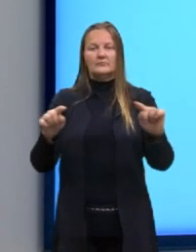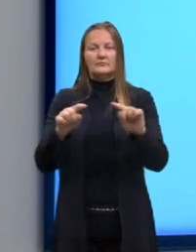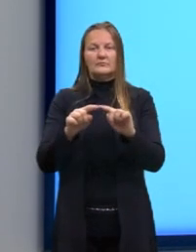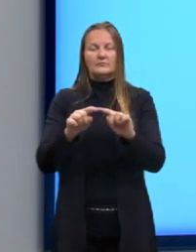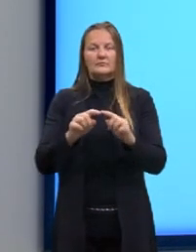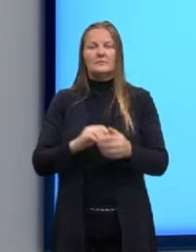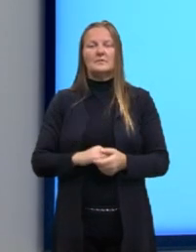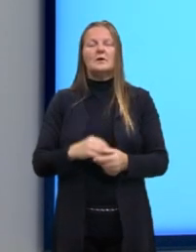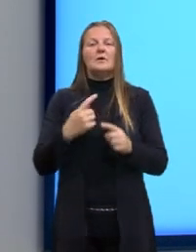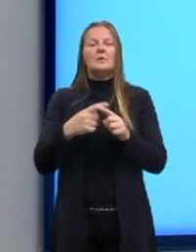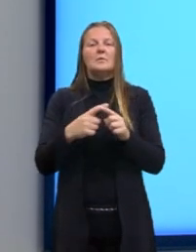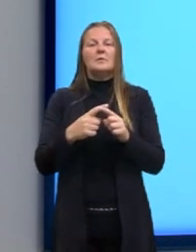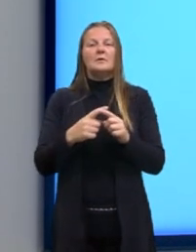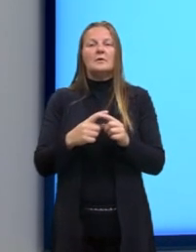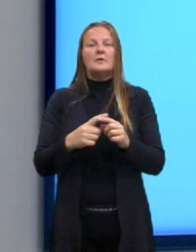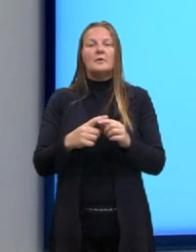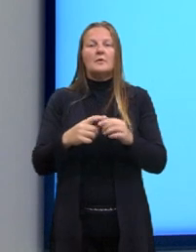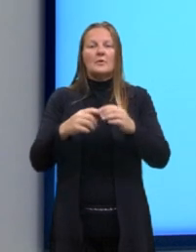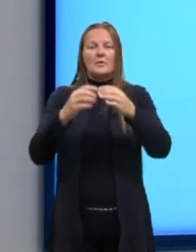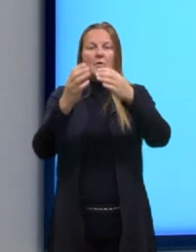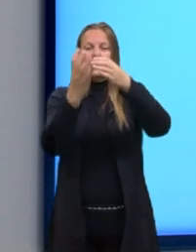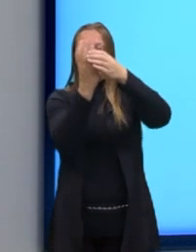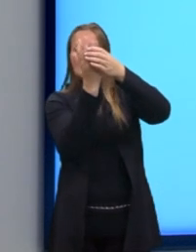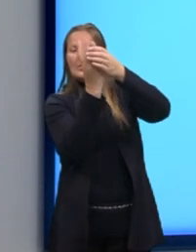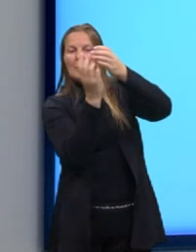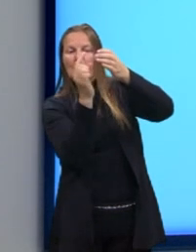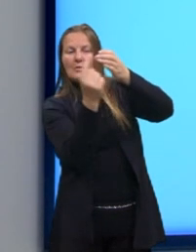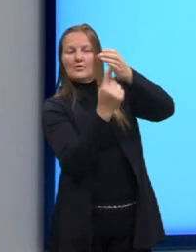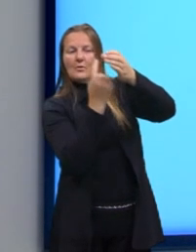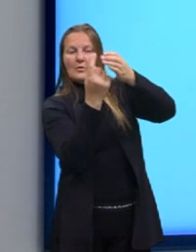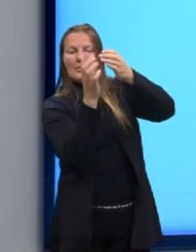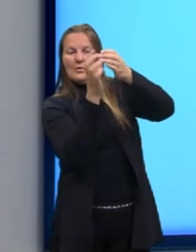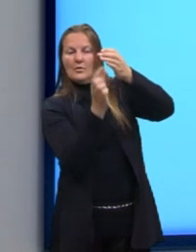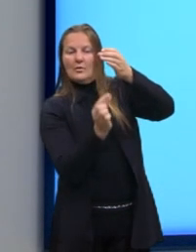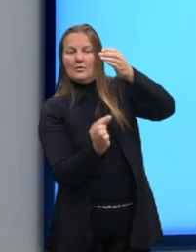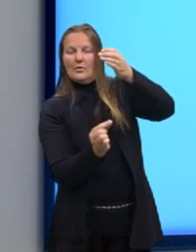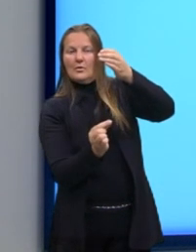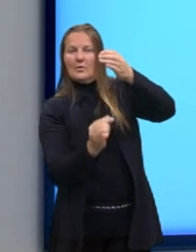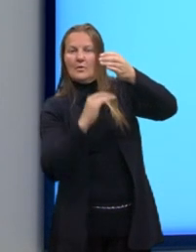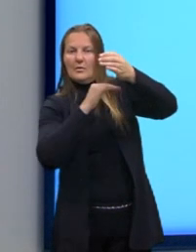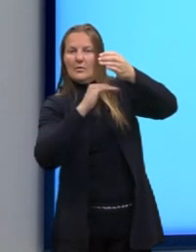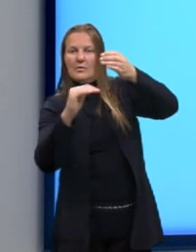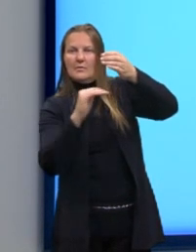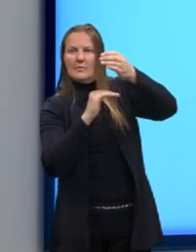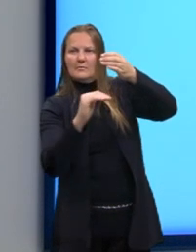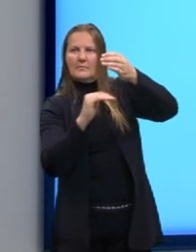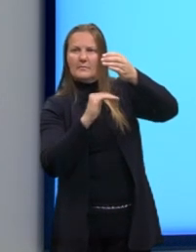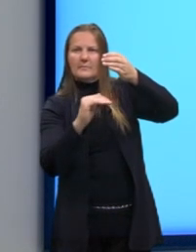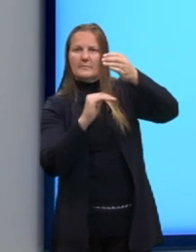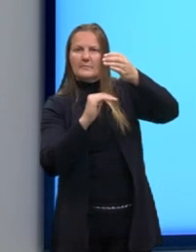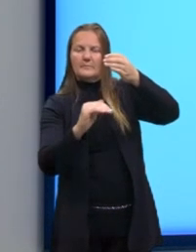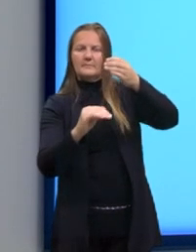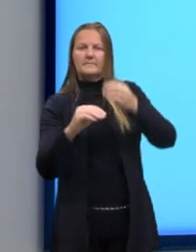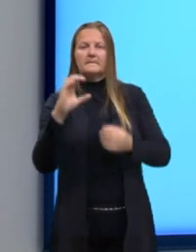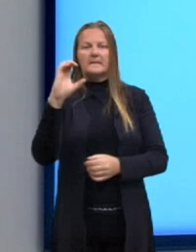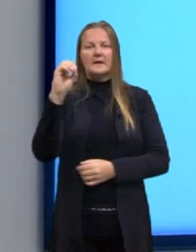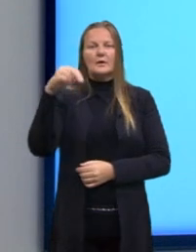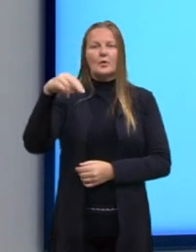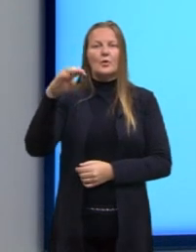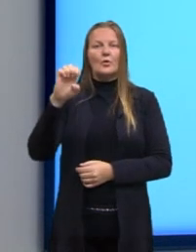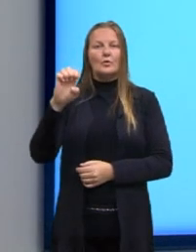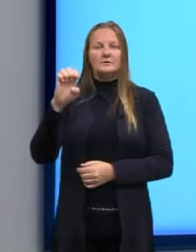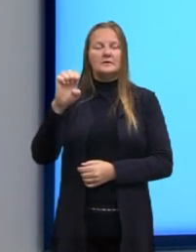obtida através de um corte paralelo à base do que nós chamamos de cone duplo de